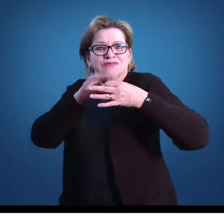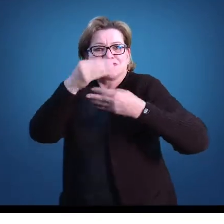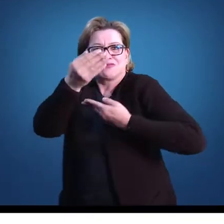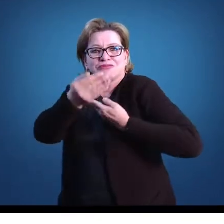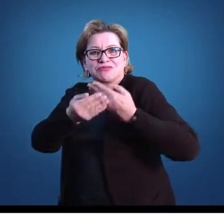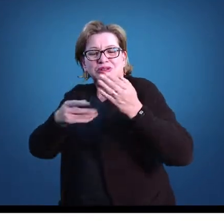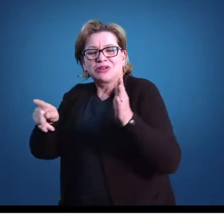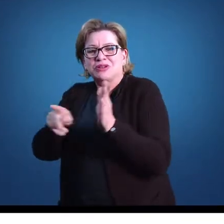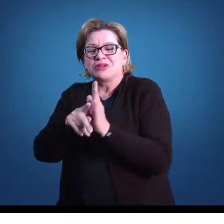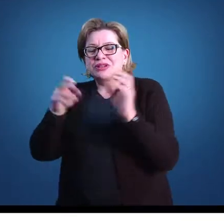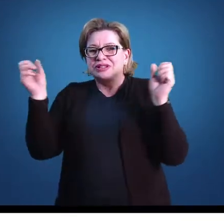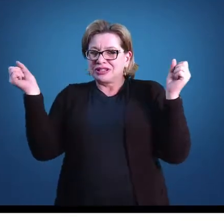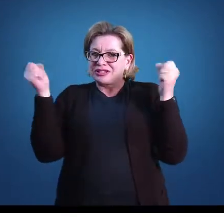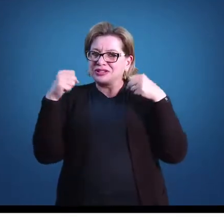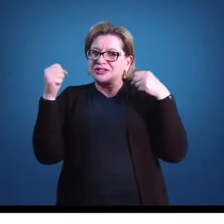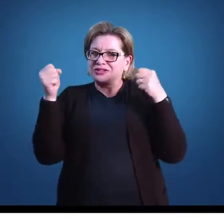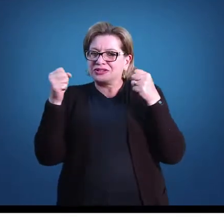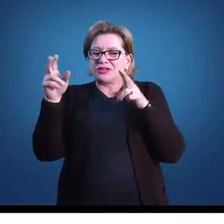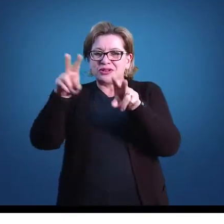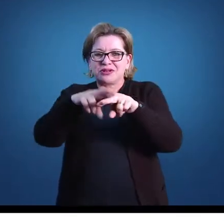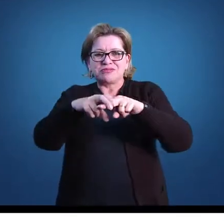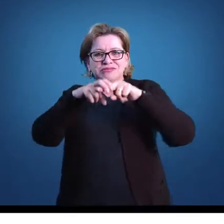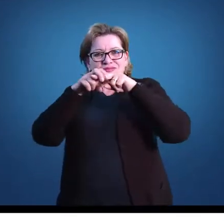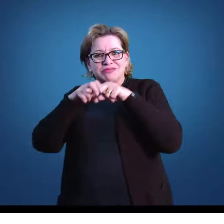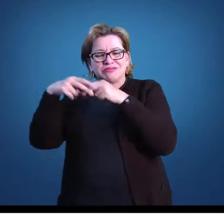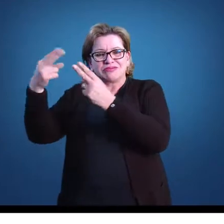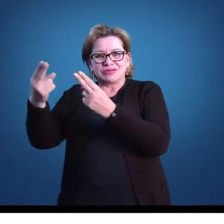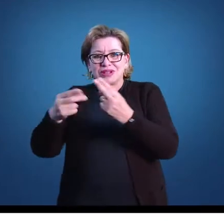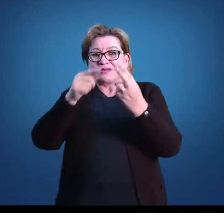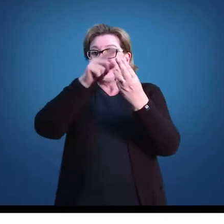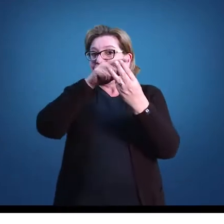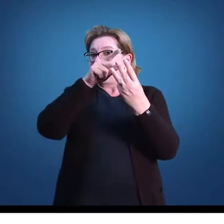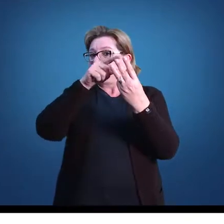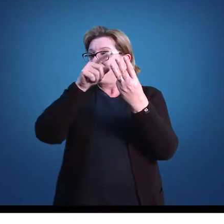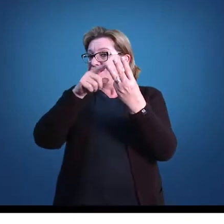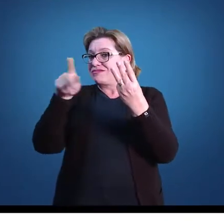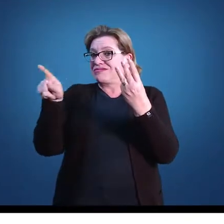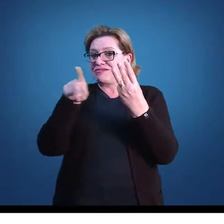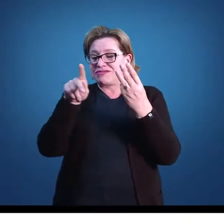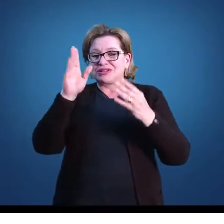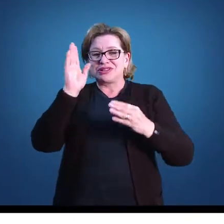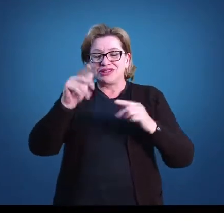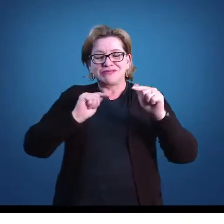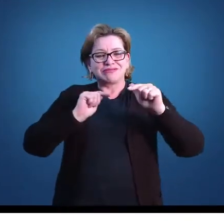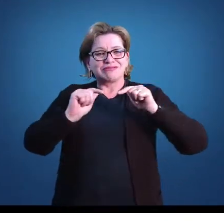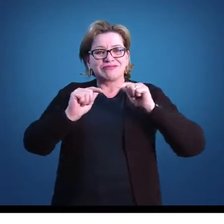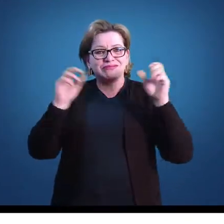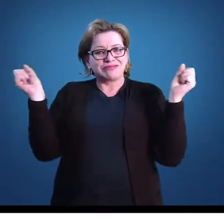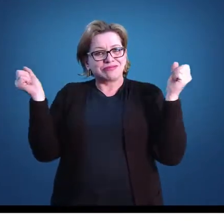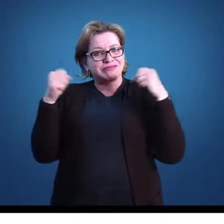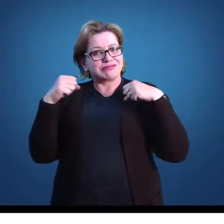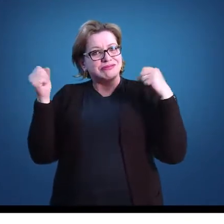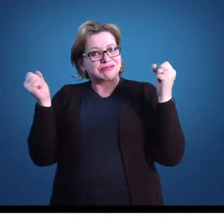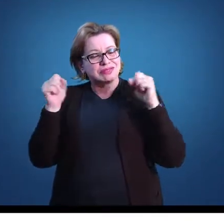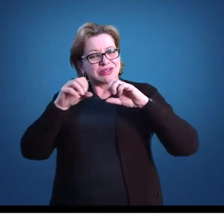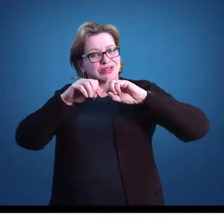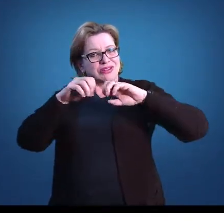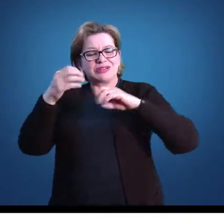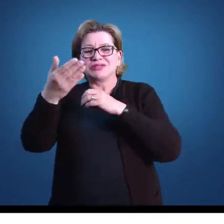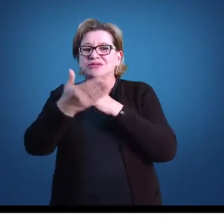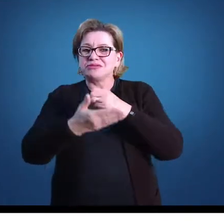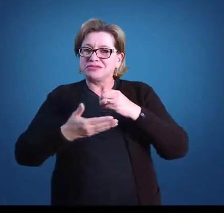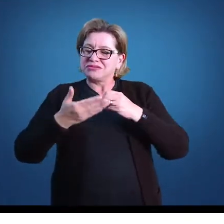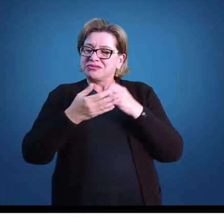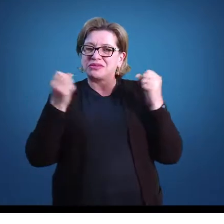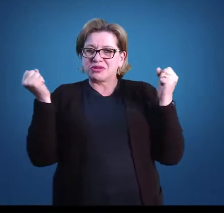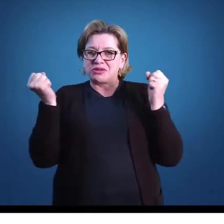Para isso, nós convidamos três professoras que atuam com a Educação Física na Educação Básica para que elas possam